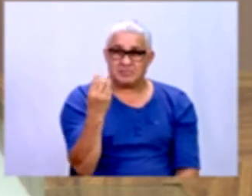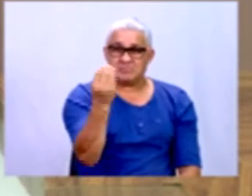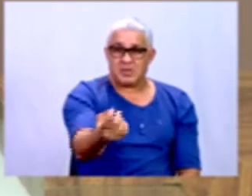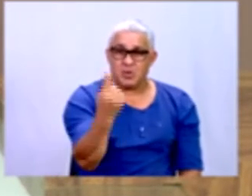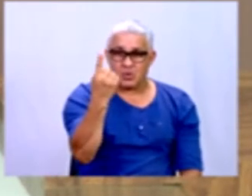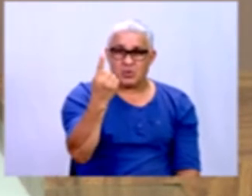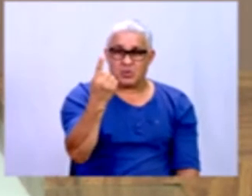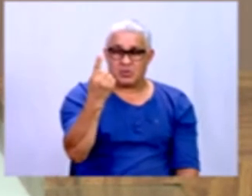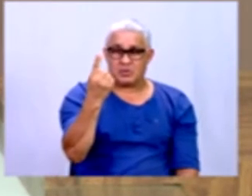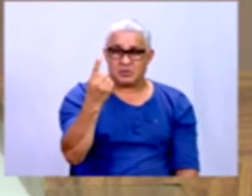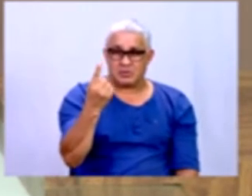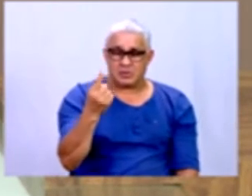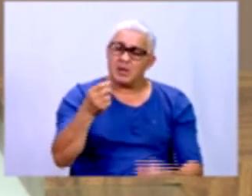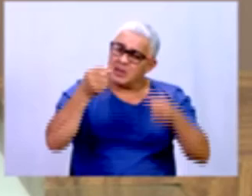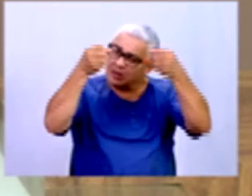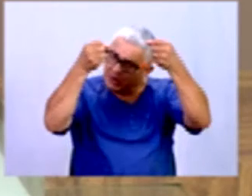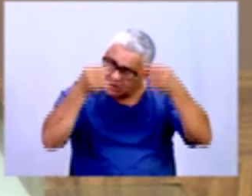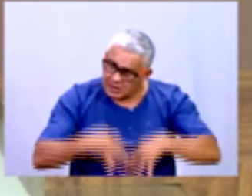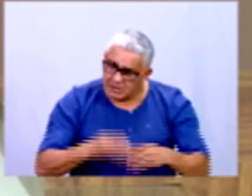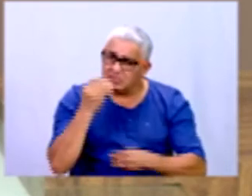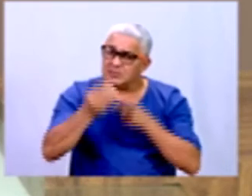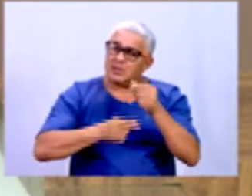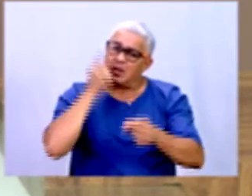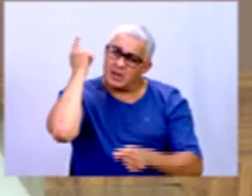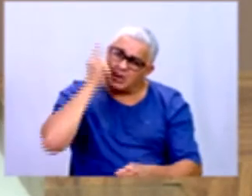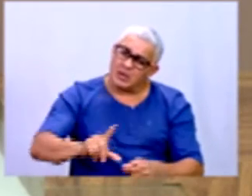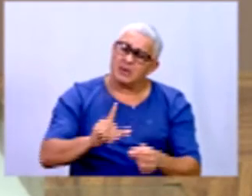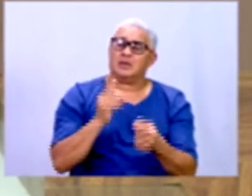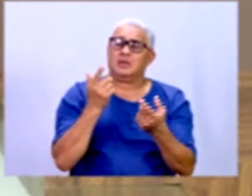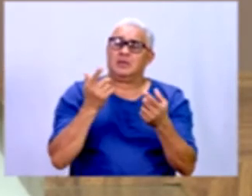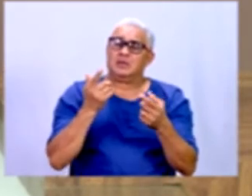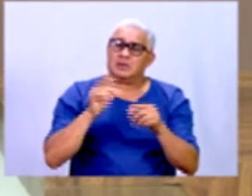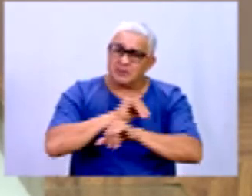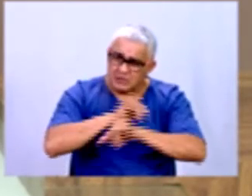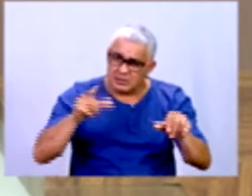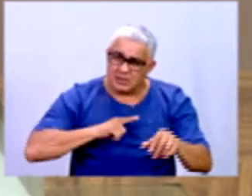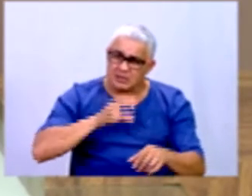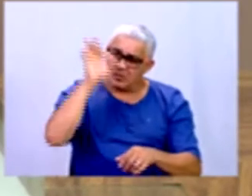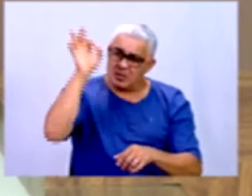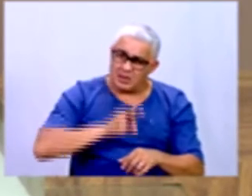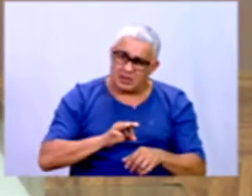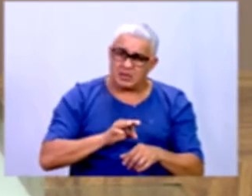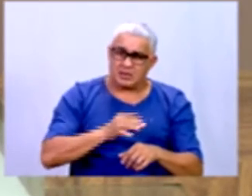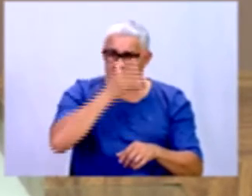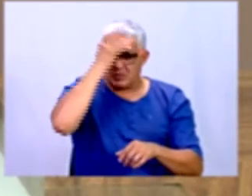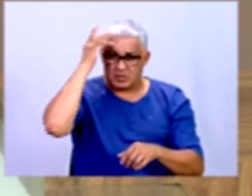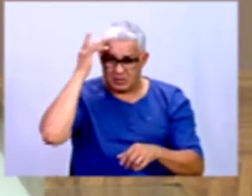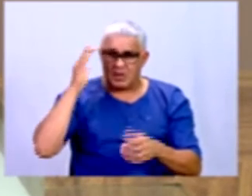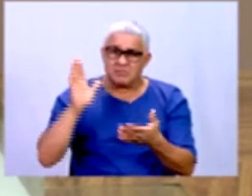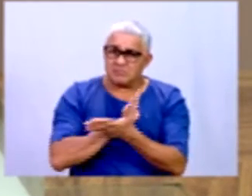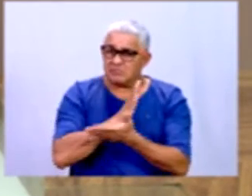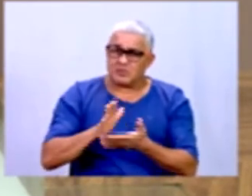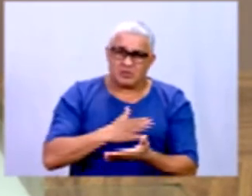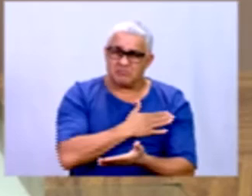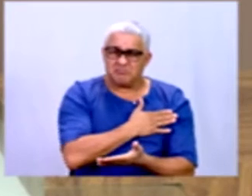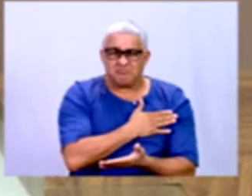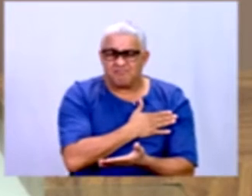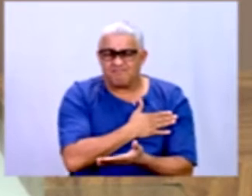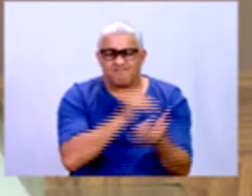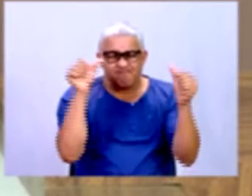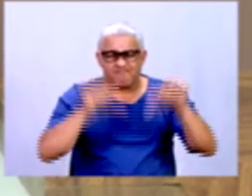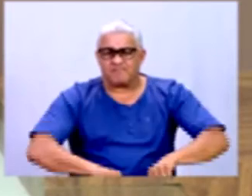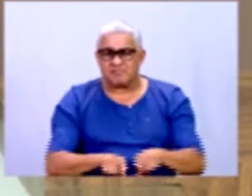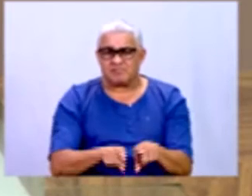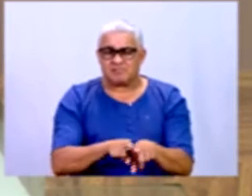x por cento. Não, explique, como é você fez para chegar àquelas informações? Olha, tem esse percentual, tem isso, as pessoas estão insatisfeitas com isso, satisfeitas com aquilo.